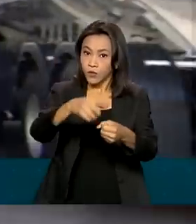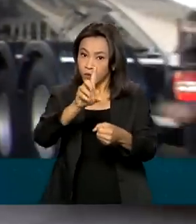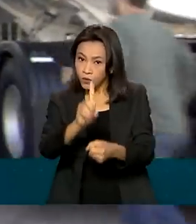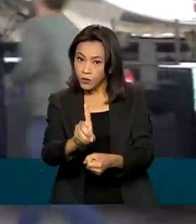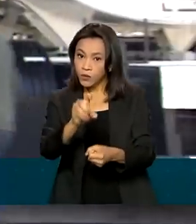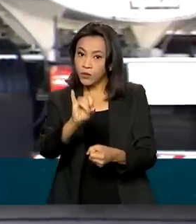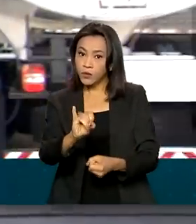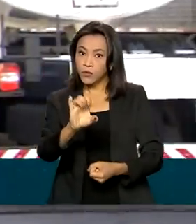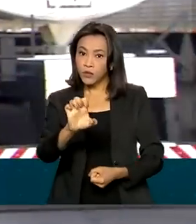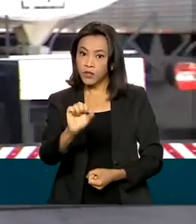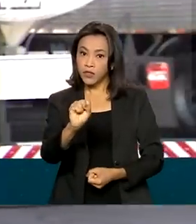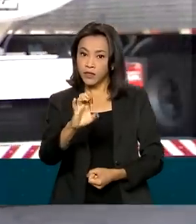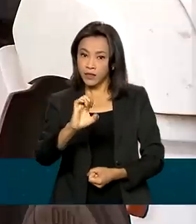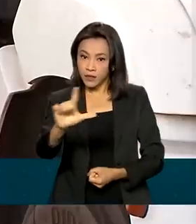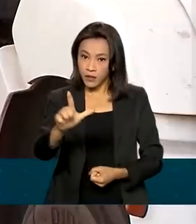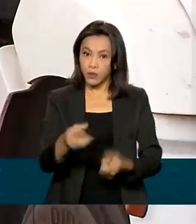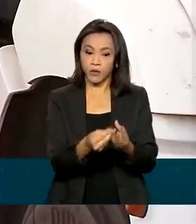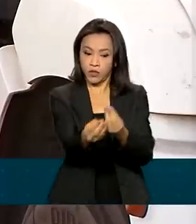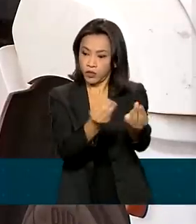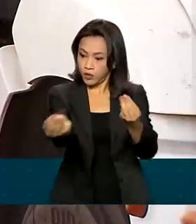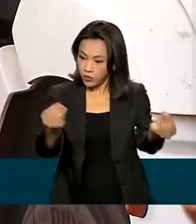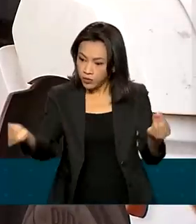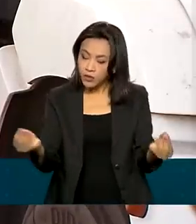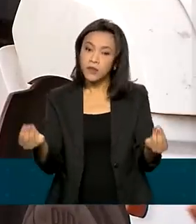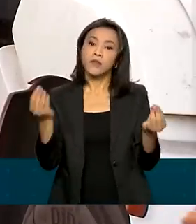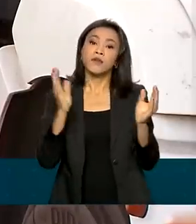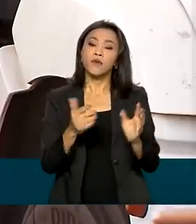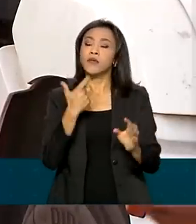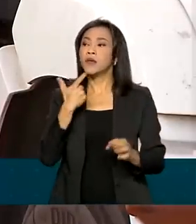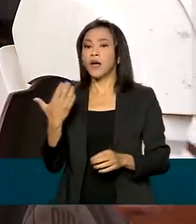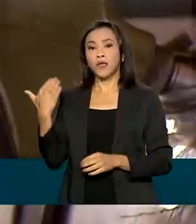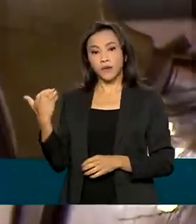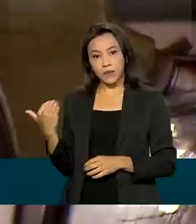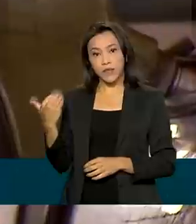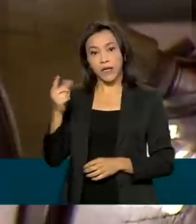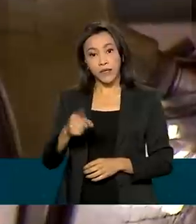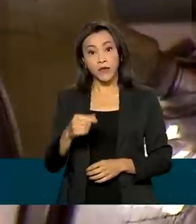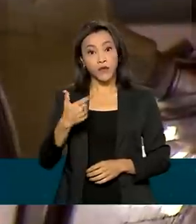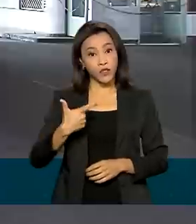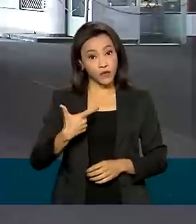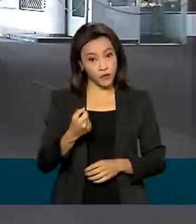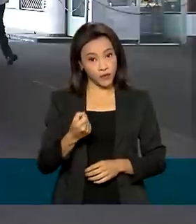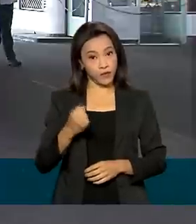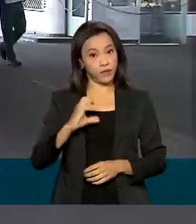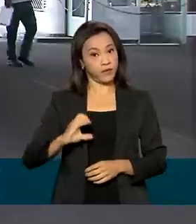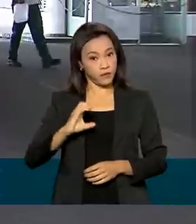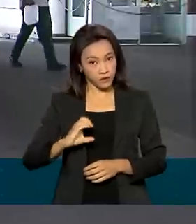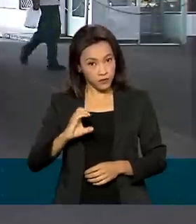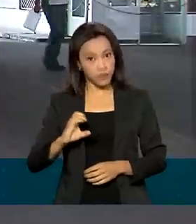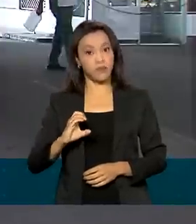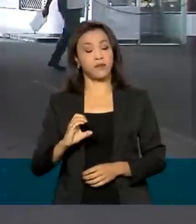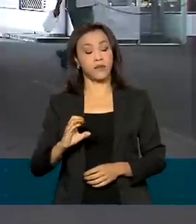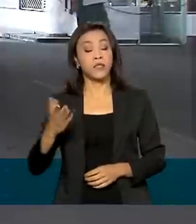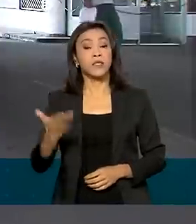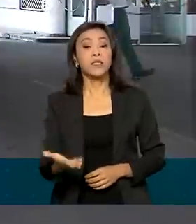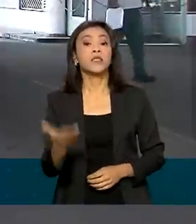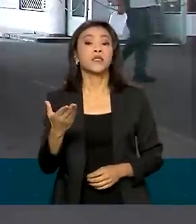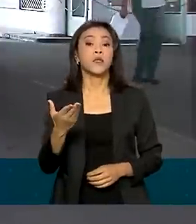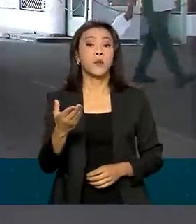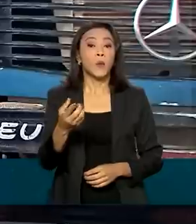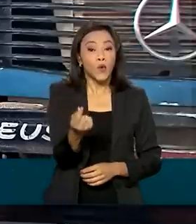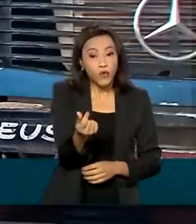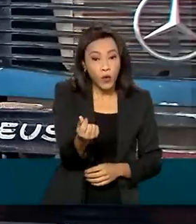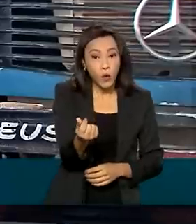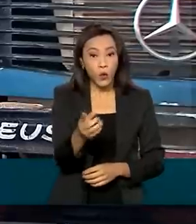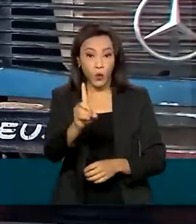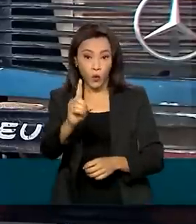distribuidoras na sexta passada, a redução anunciada foi de R$,20. Considerando que o preço do diesel